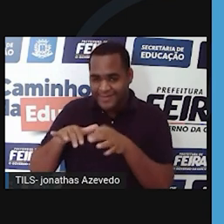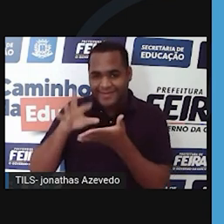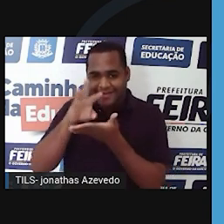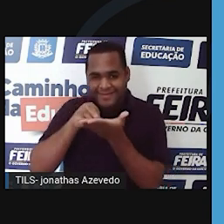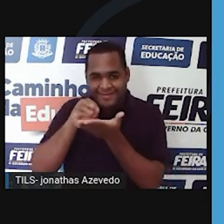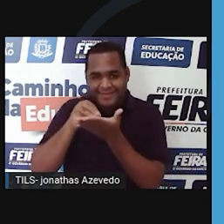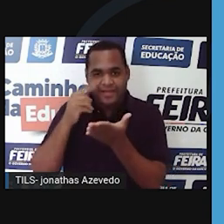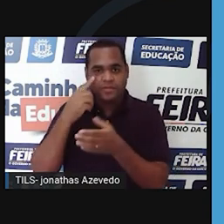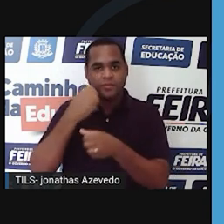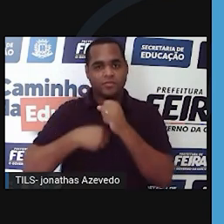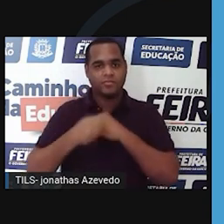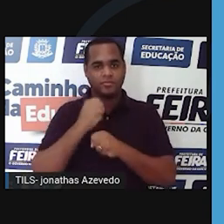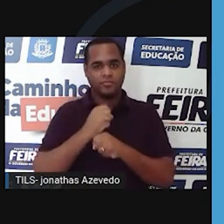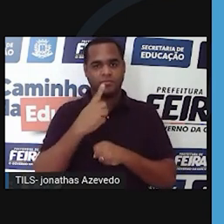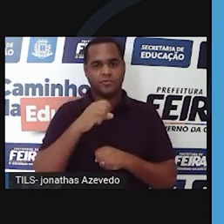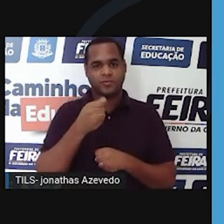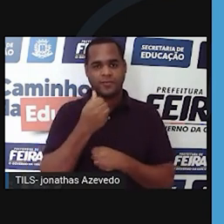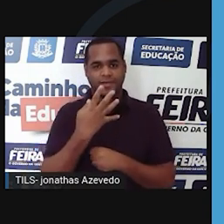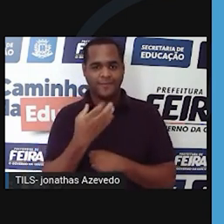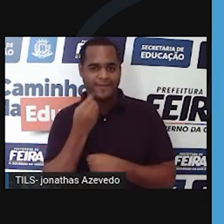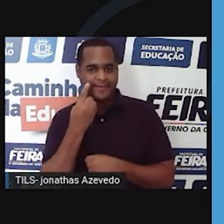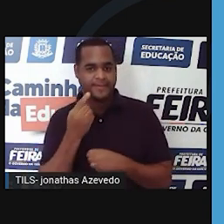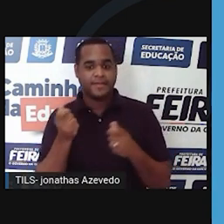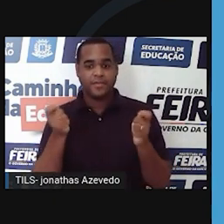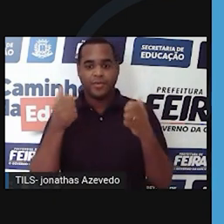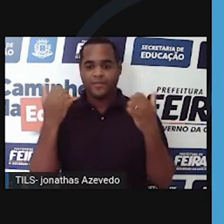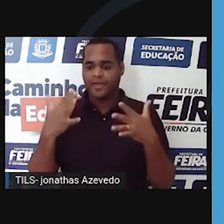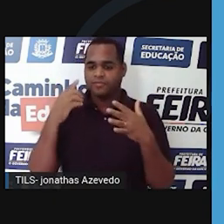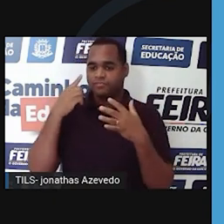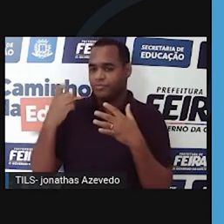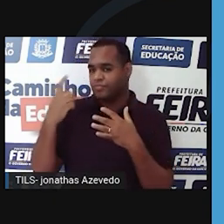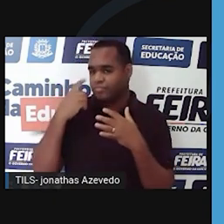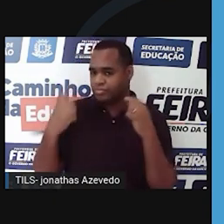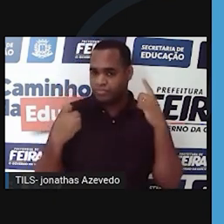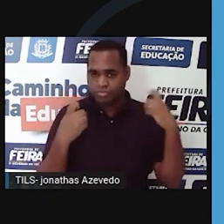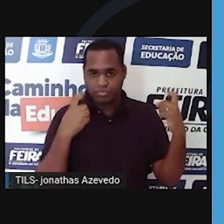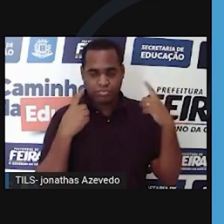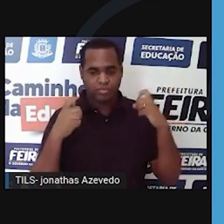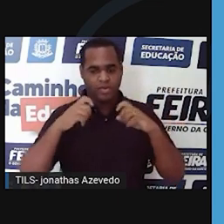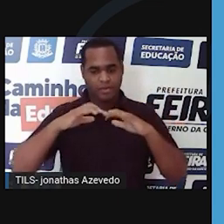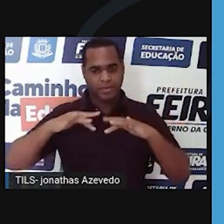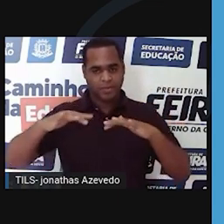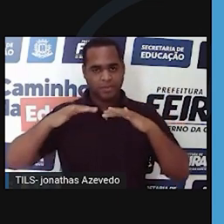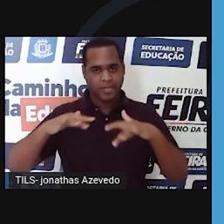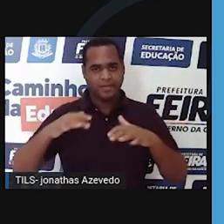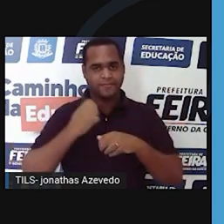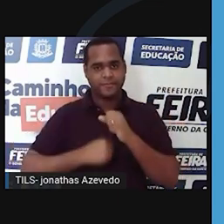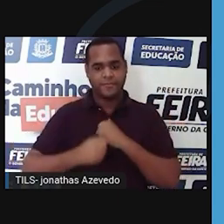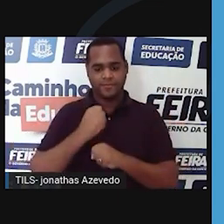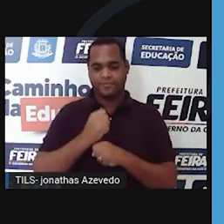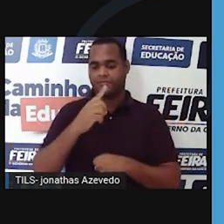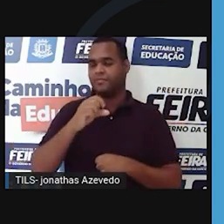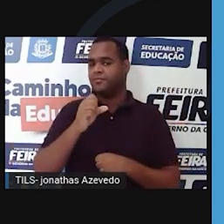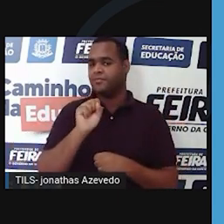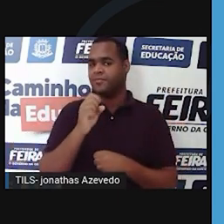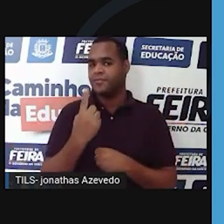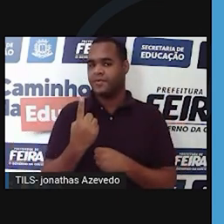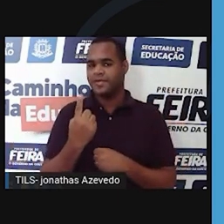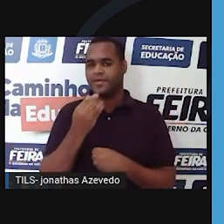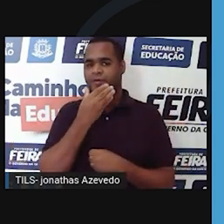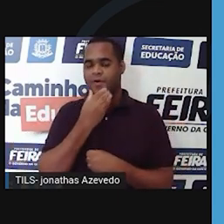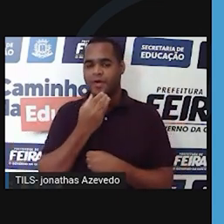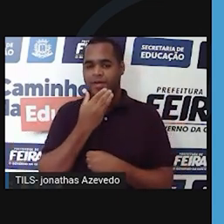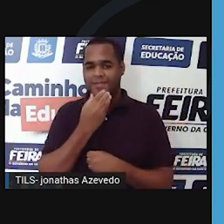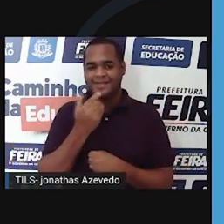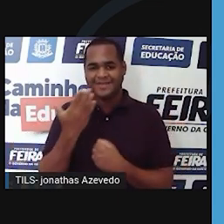inventado o microscópio acústico, que funciona com ondas sonoras, e mais recentemente, em 1981, o alemão Gerd Wiening